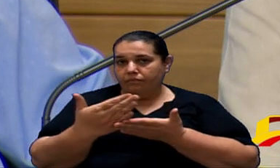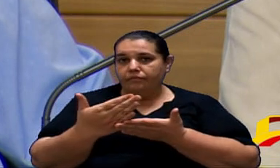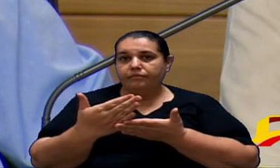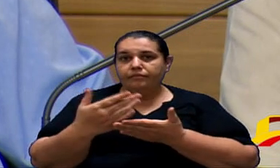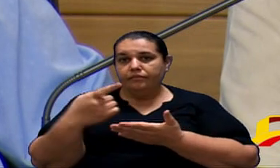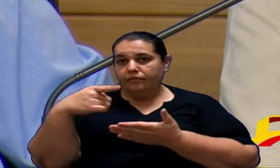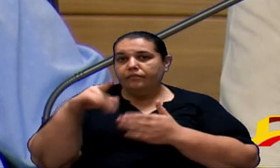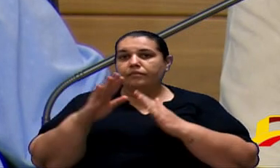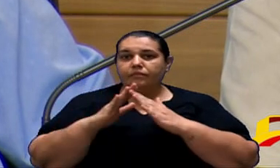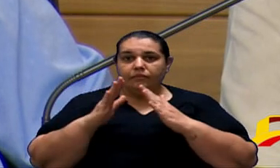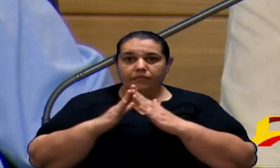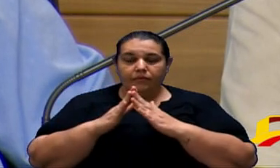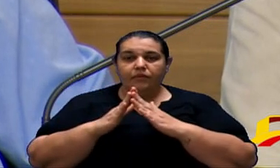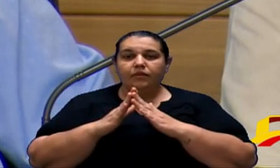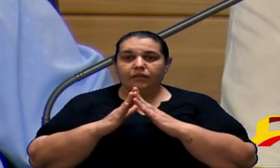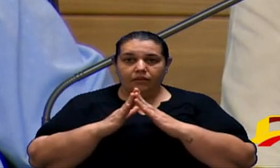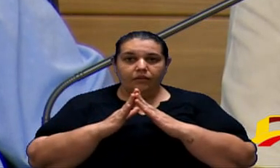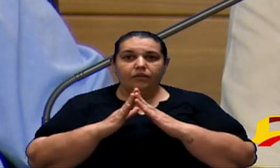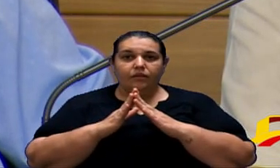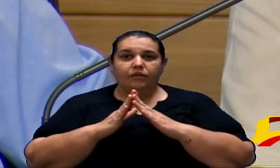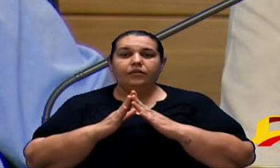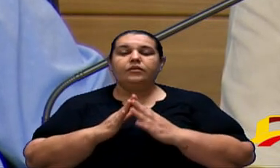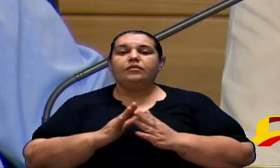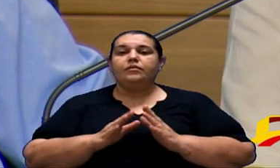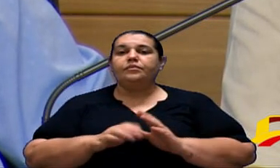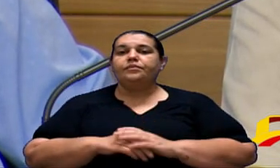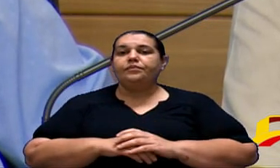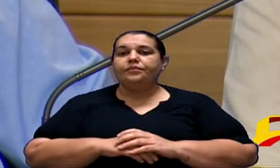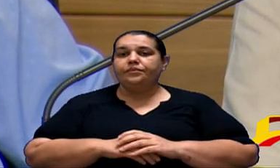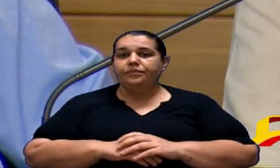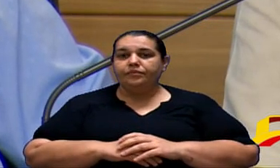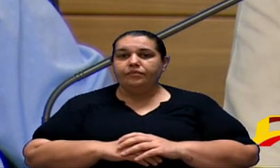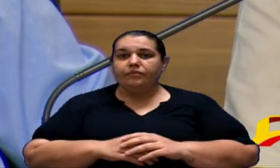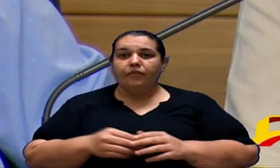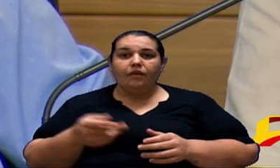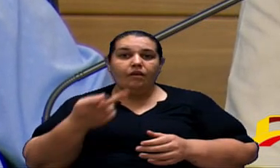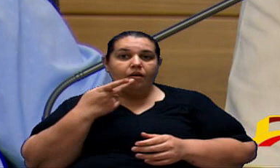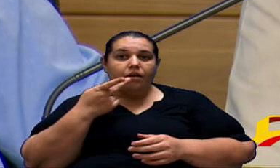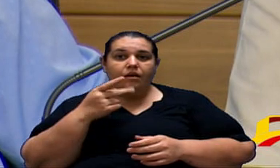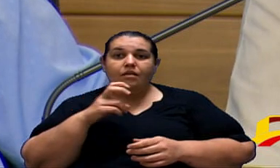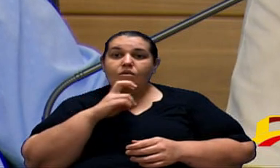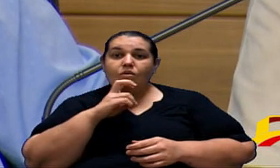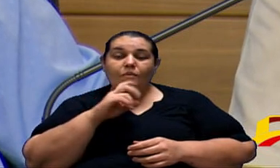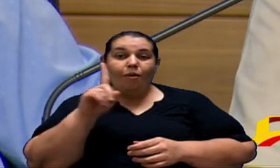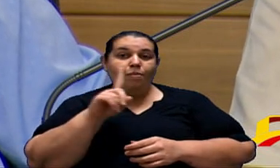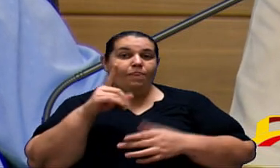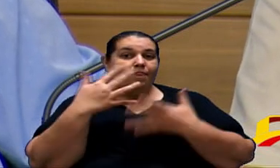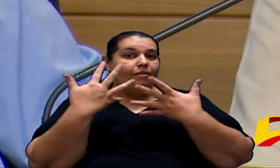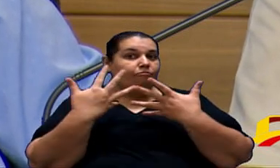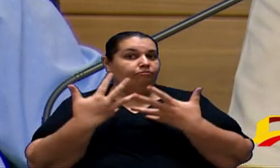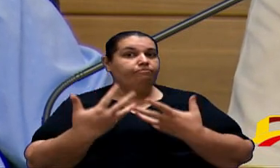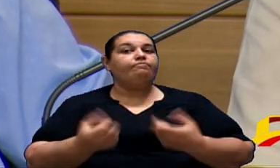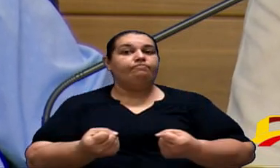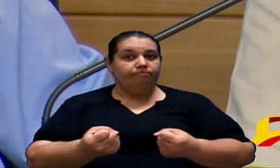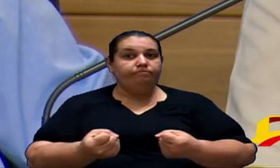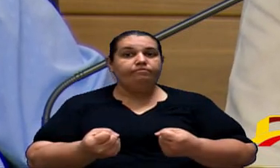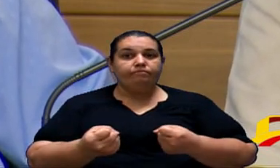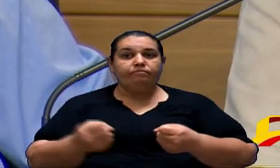com uma deliberação não sei se é uma moção alguma coisa assim dizendo que Sorocaba não aceitará